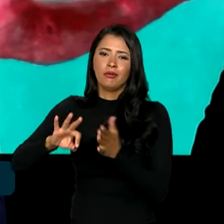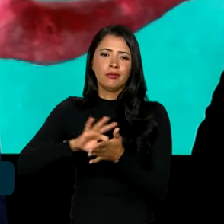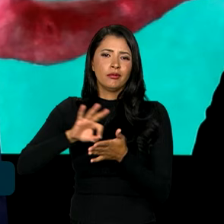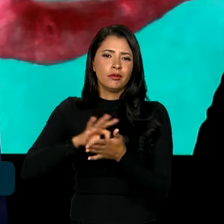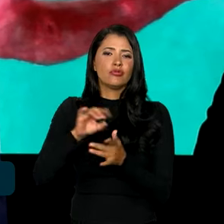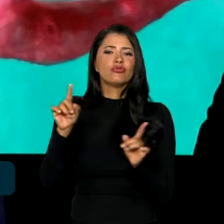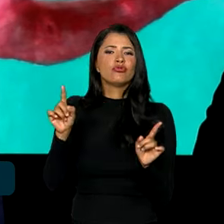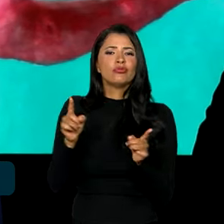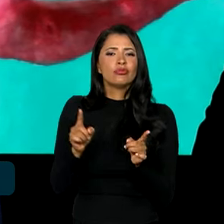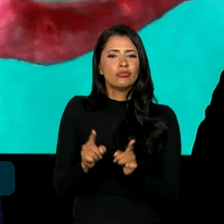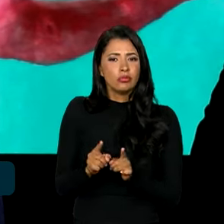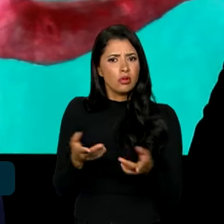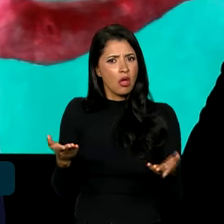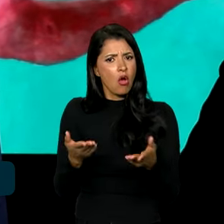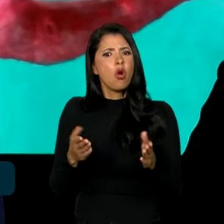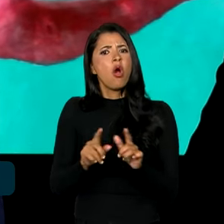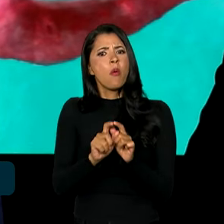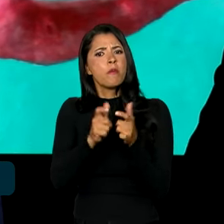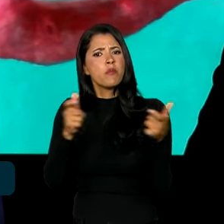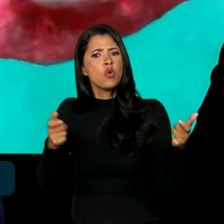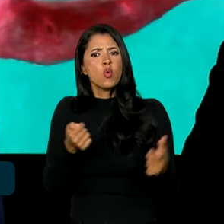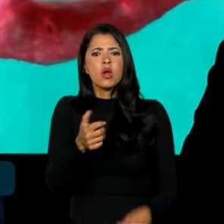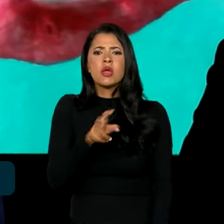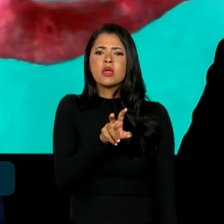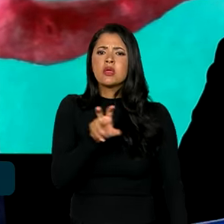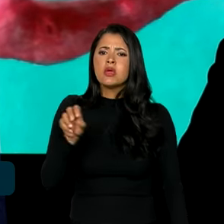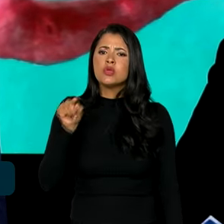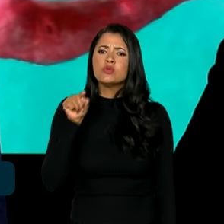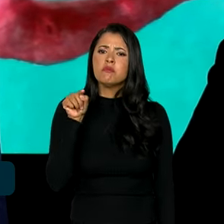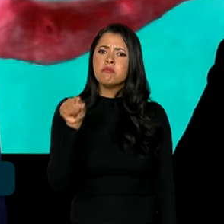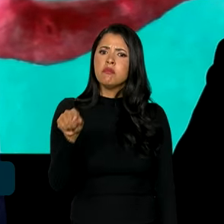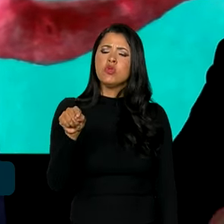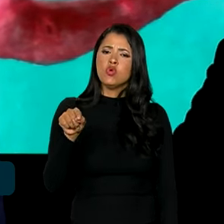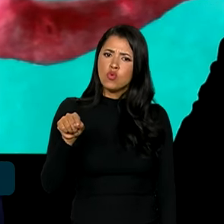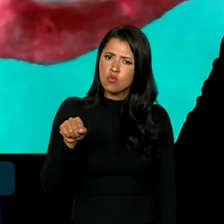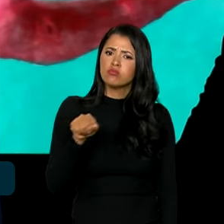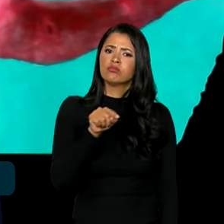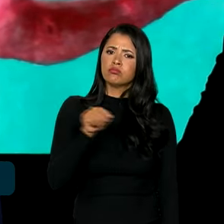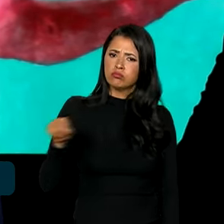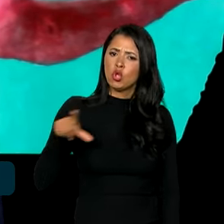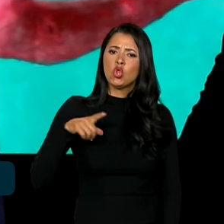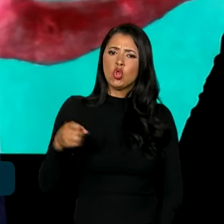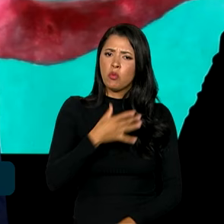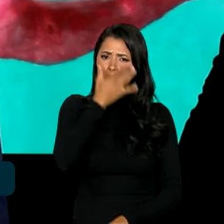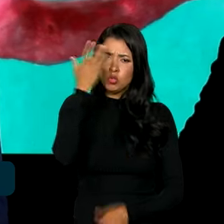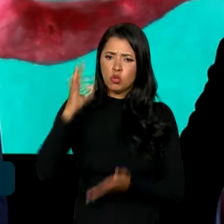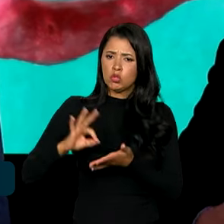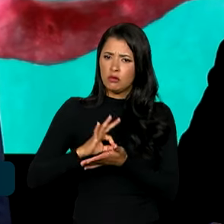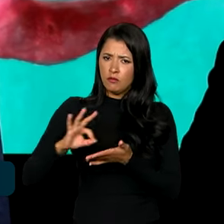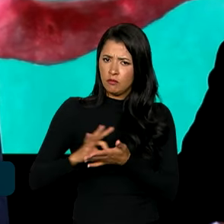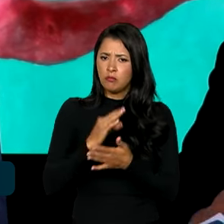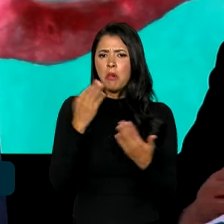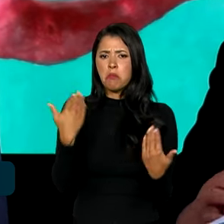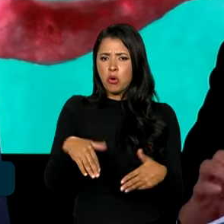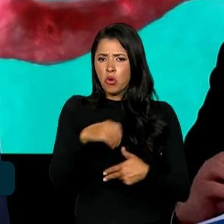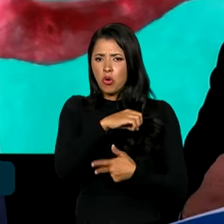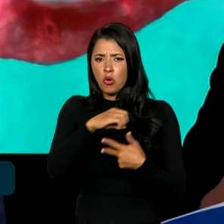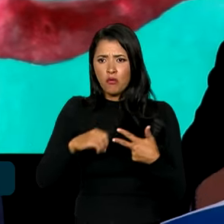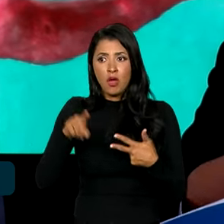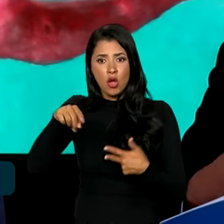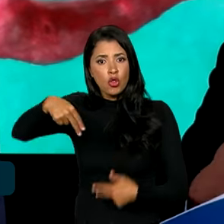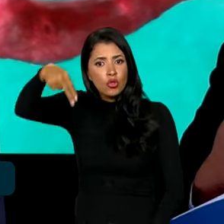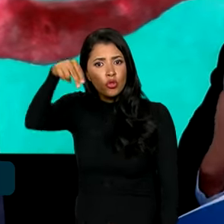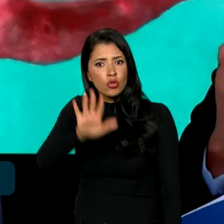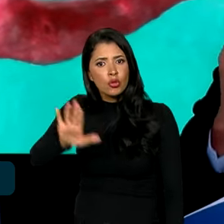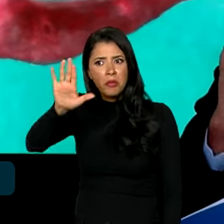no Enem. Esse ano nós tivemos um aumento de quase 500 mil, quase meio milhão de novos inscritos no Enem. O Nordeste, pela primeira